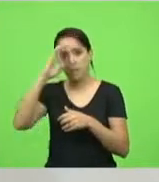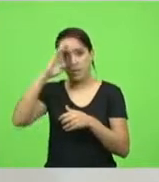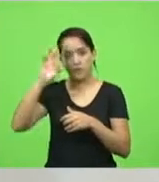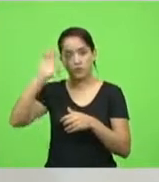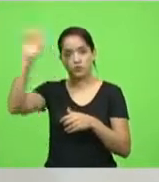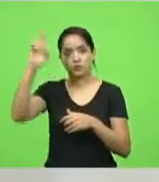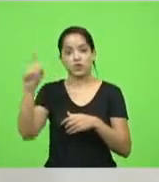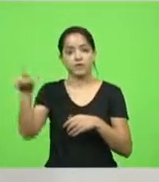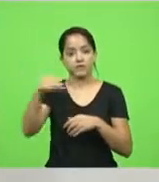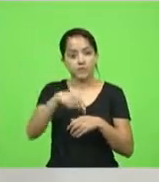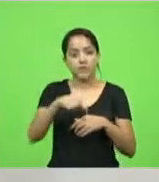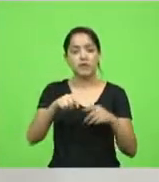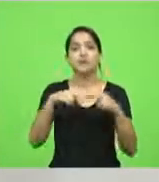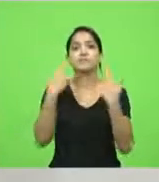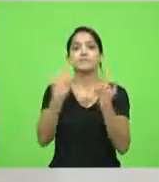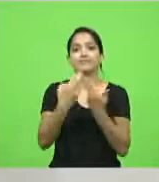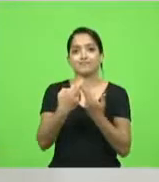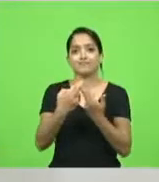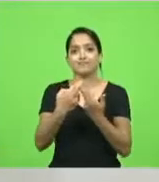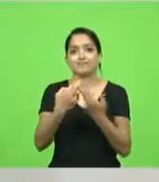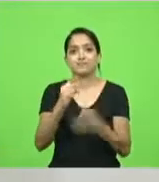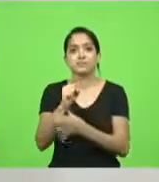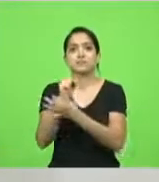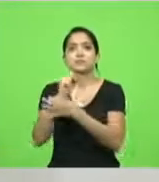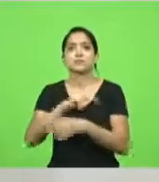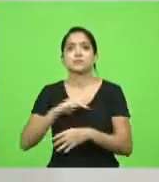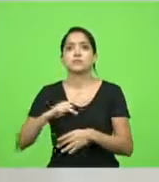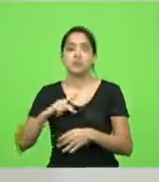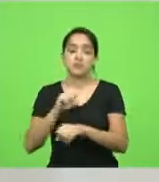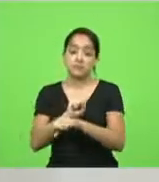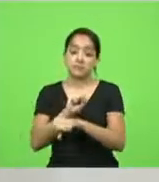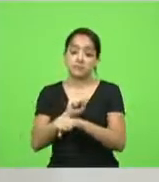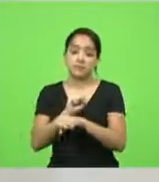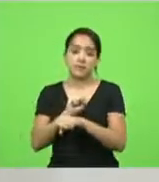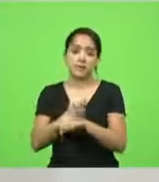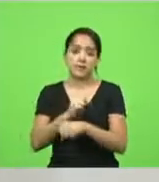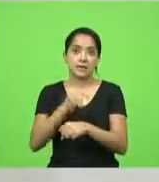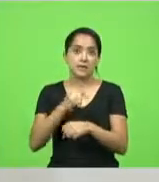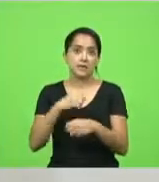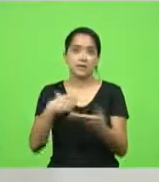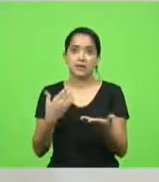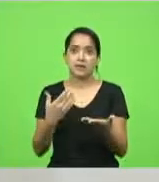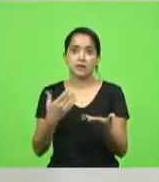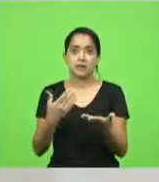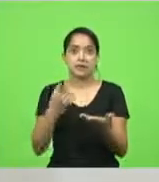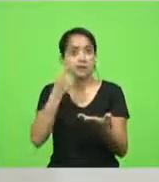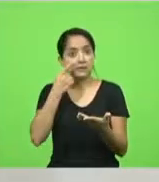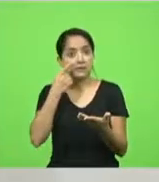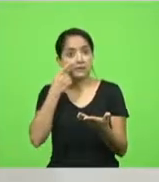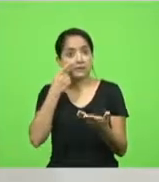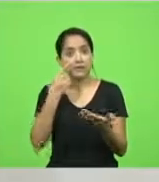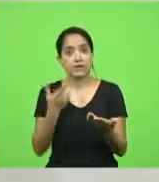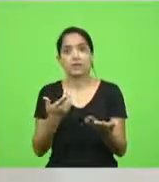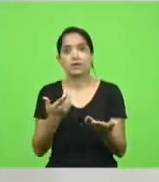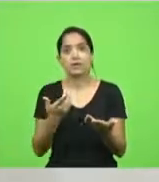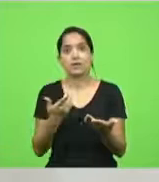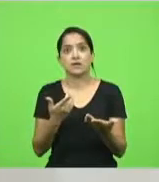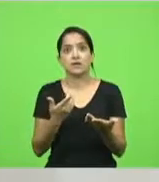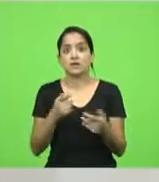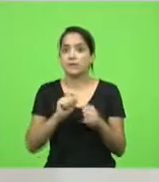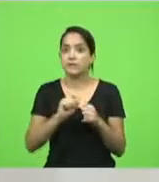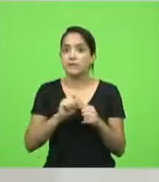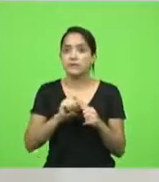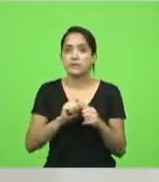da Segurança Pública e explique, porque esperar para fazer esse levantamento, não, nós temos que ver, entendeu? Tem que fazer,